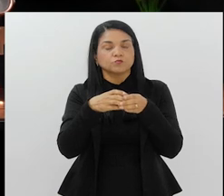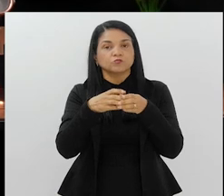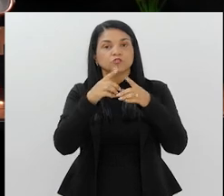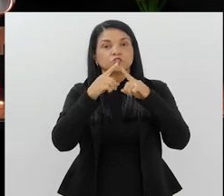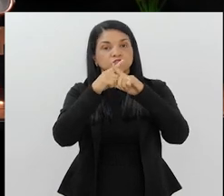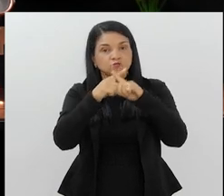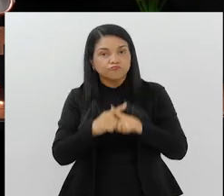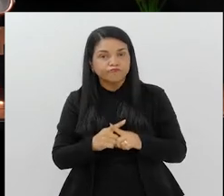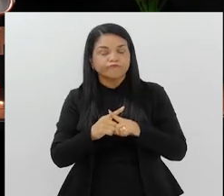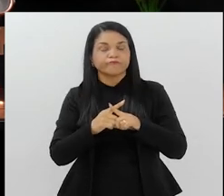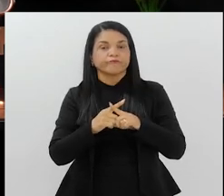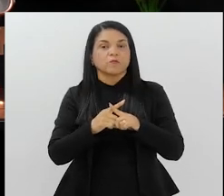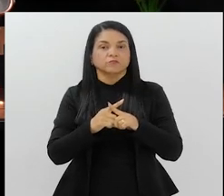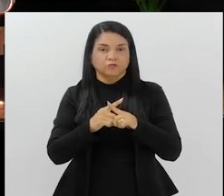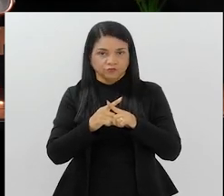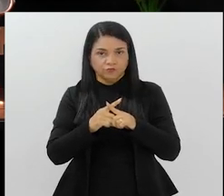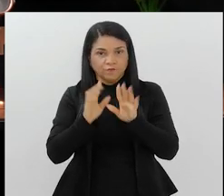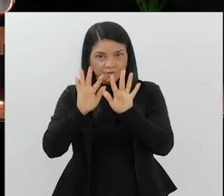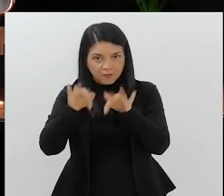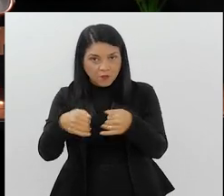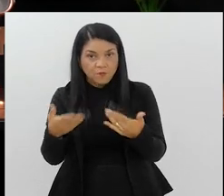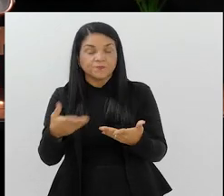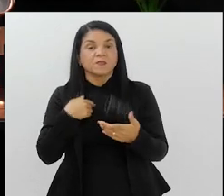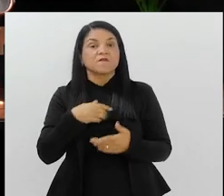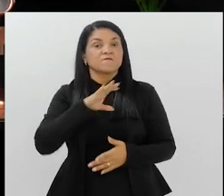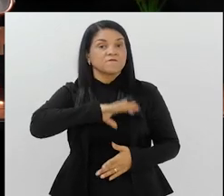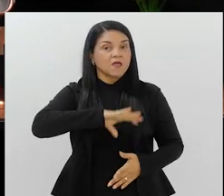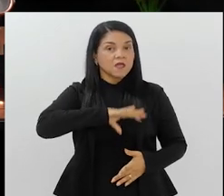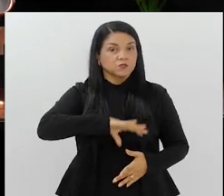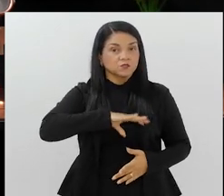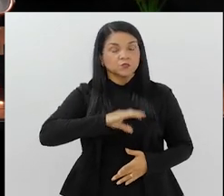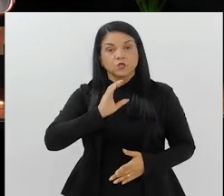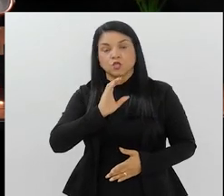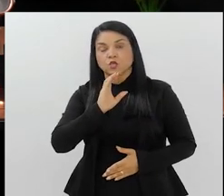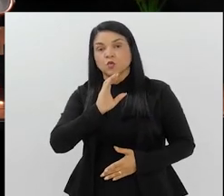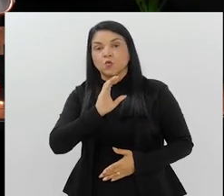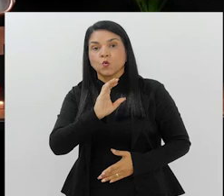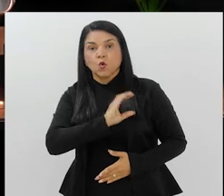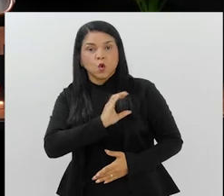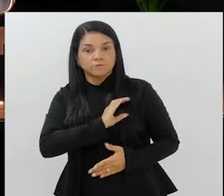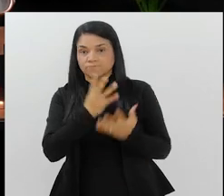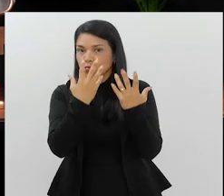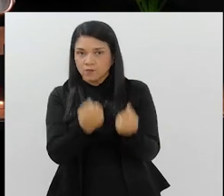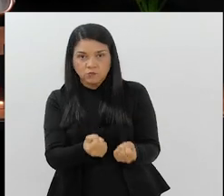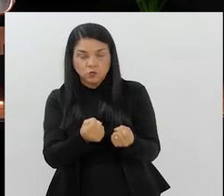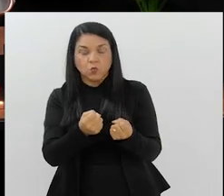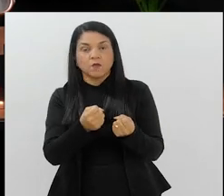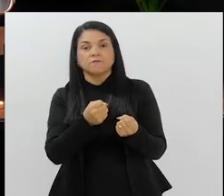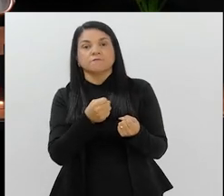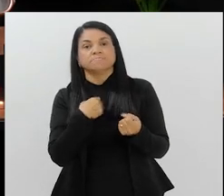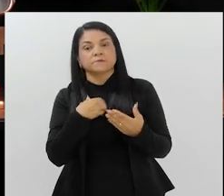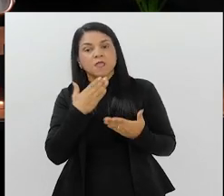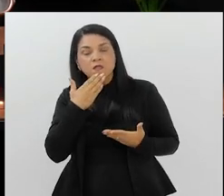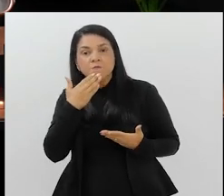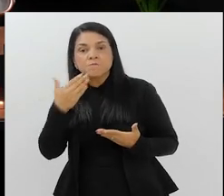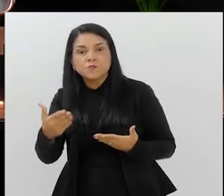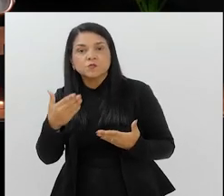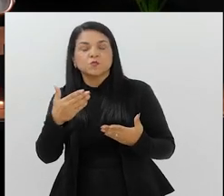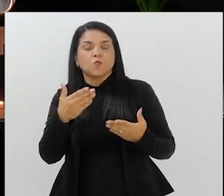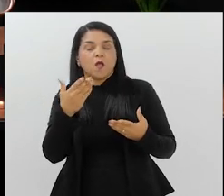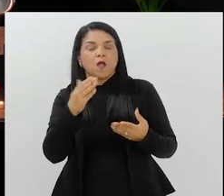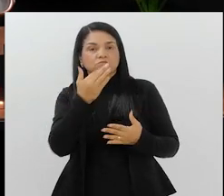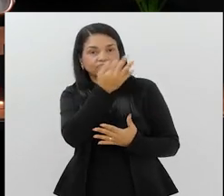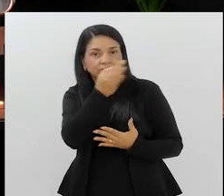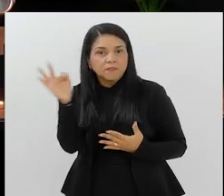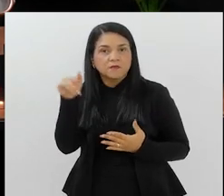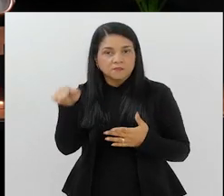Vasco e Corinthians não aceitaram e recorreram à justiça desportiva. O time paulista tem o apoio da